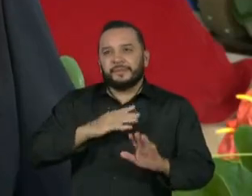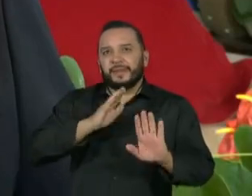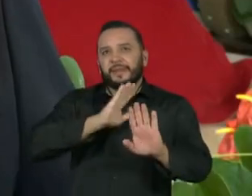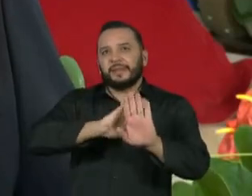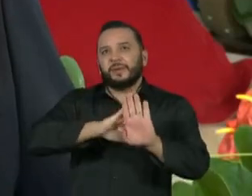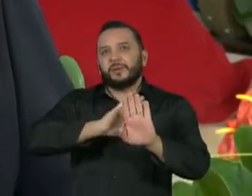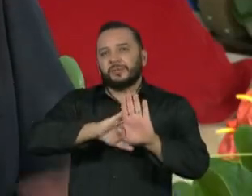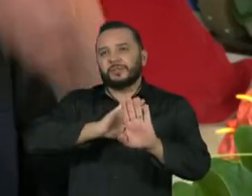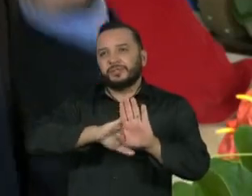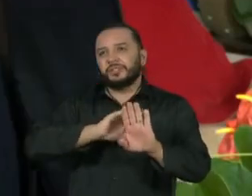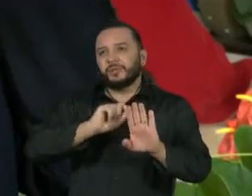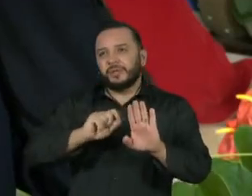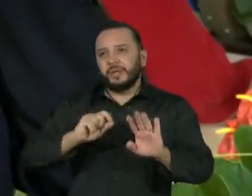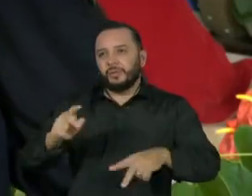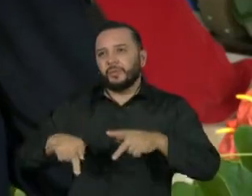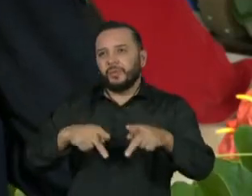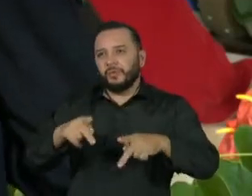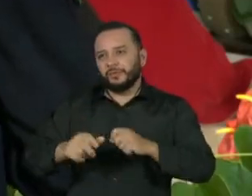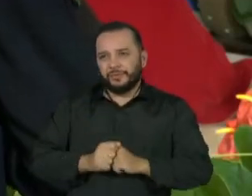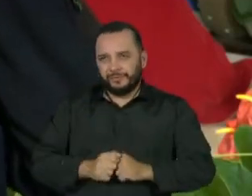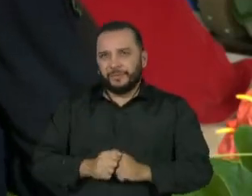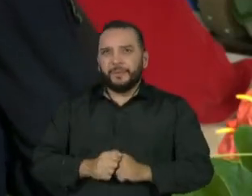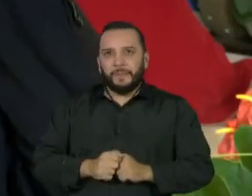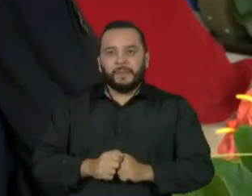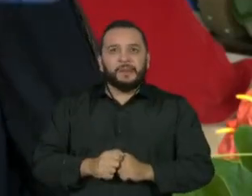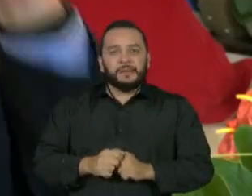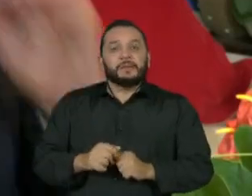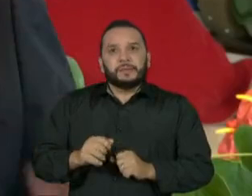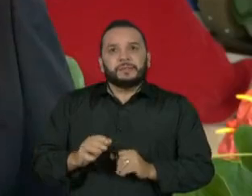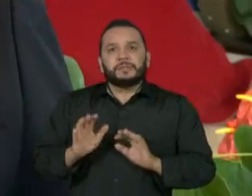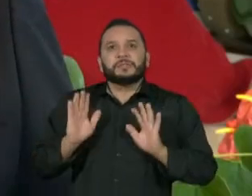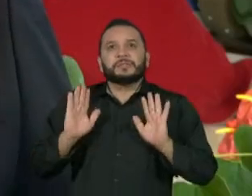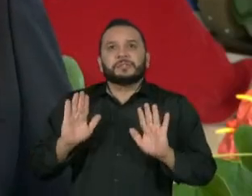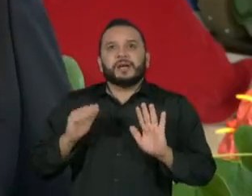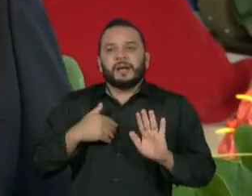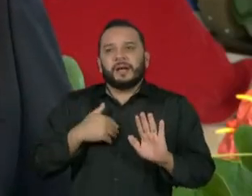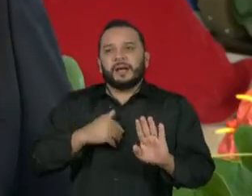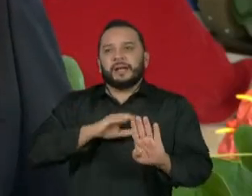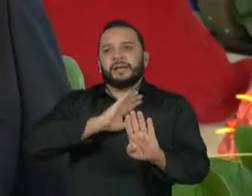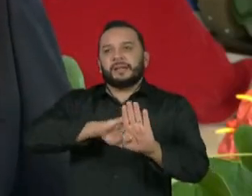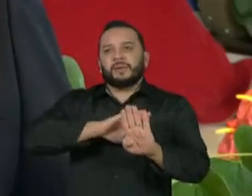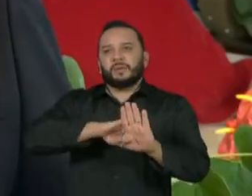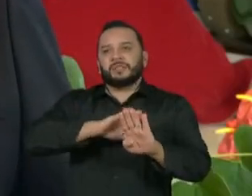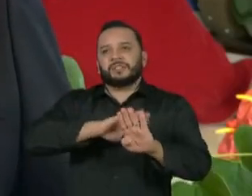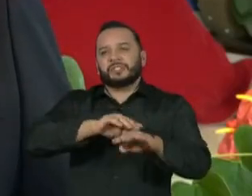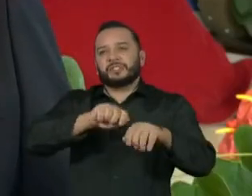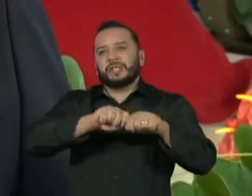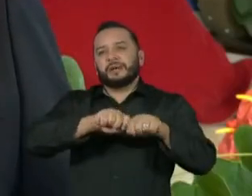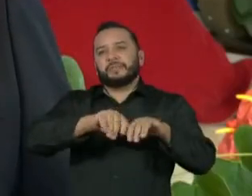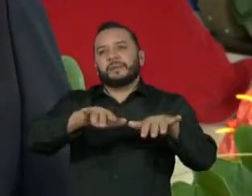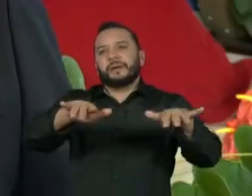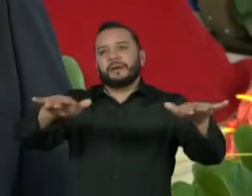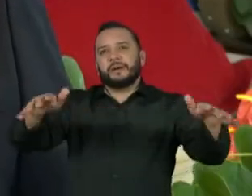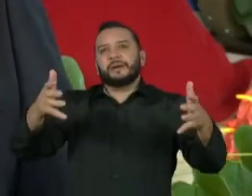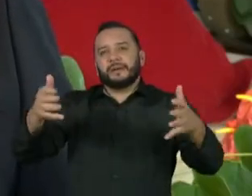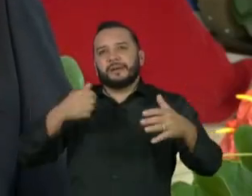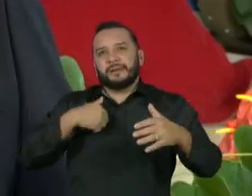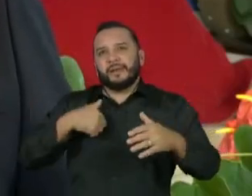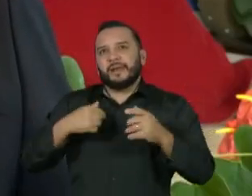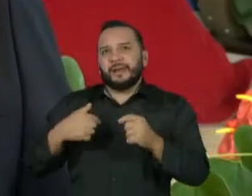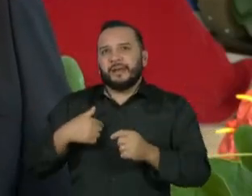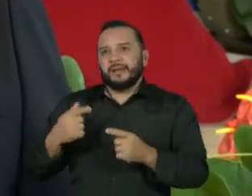populista e o populismo, é uma ideologia em que prioriza a redistribuição de renda.